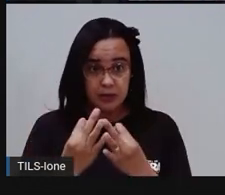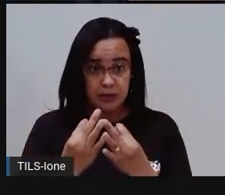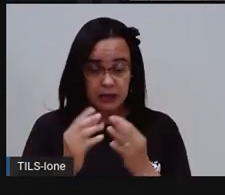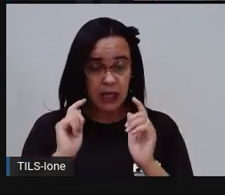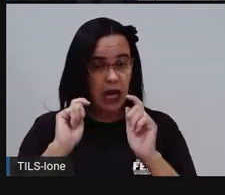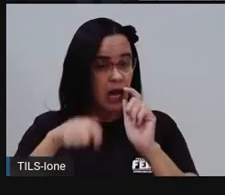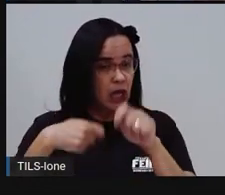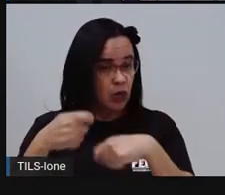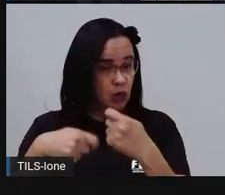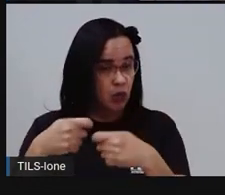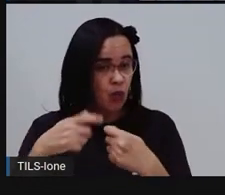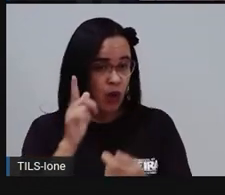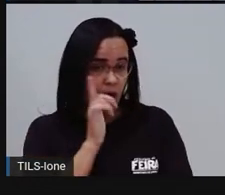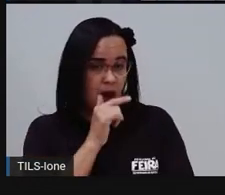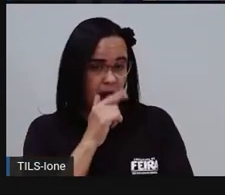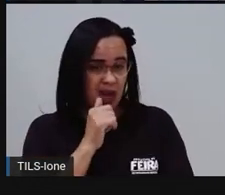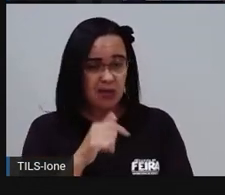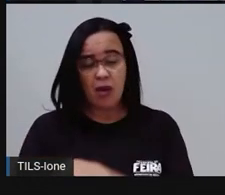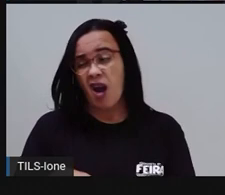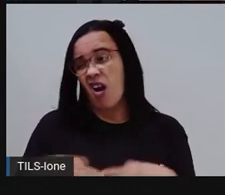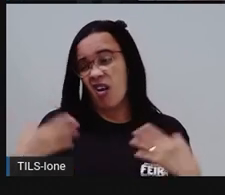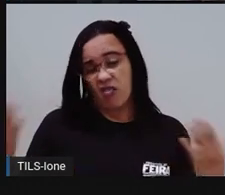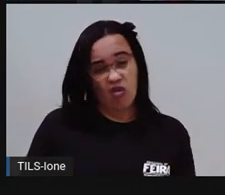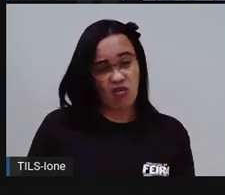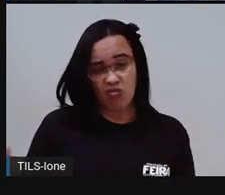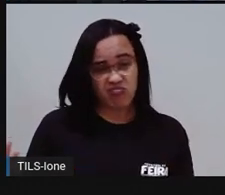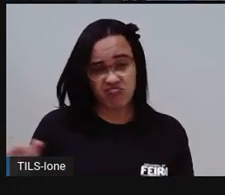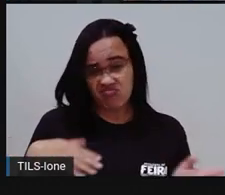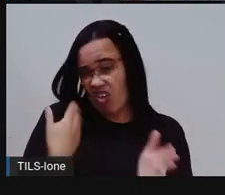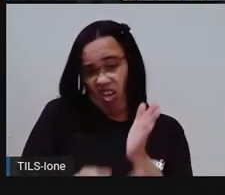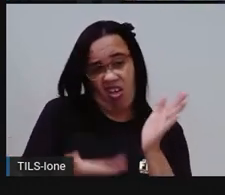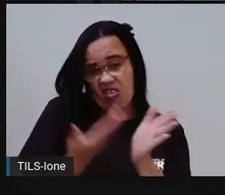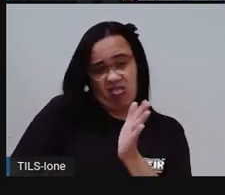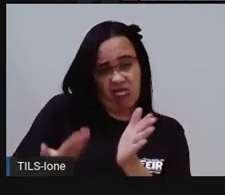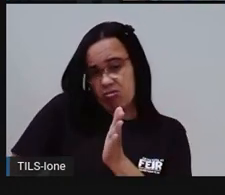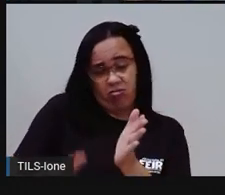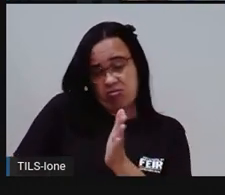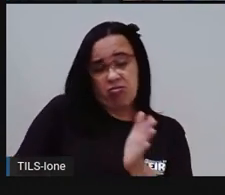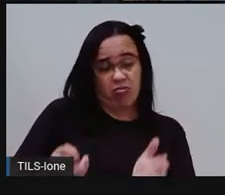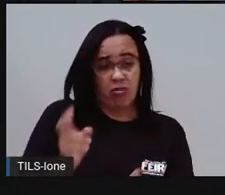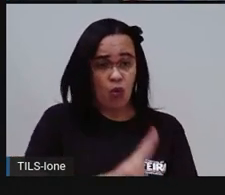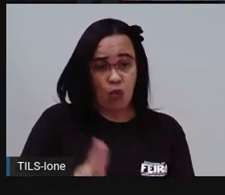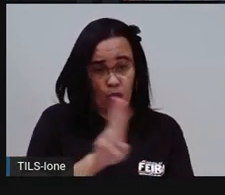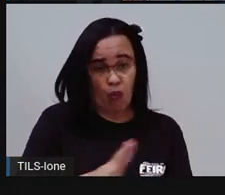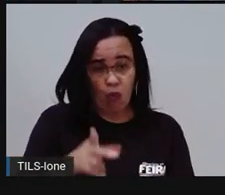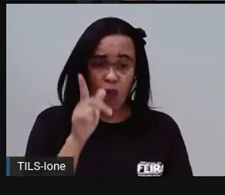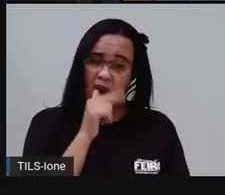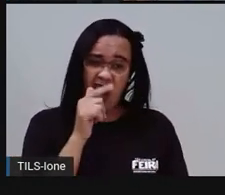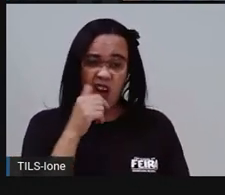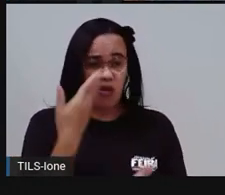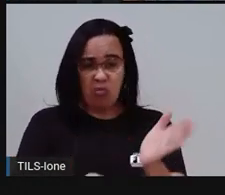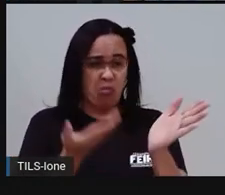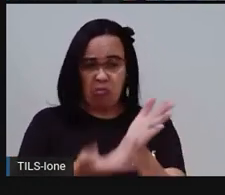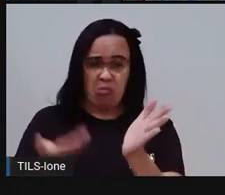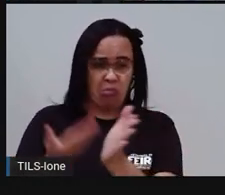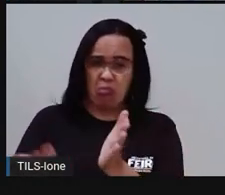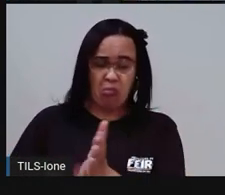vocês usam a água sem pensar muito, gastando muito? Como é que vocês estão fazendo aí? Estão